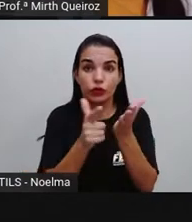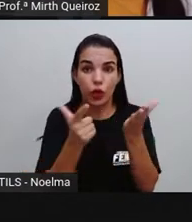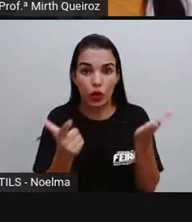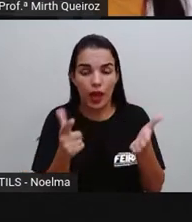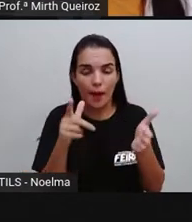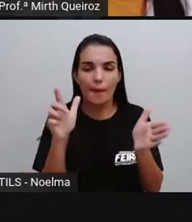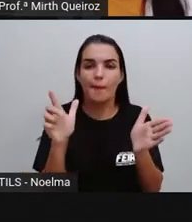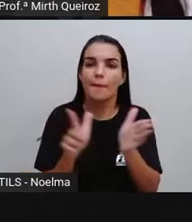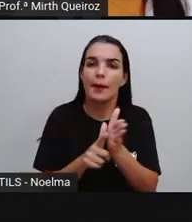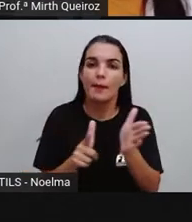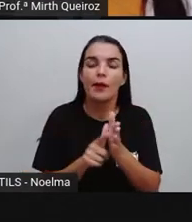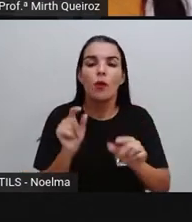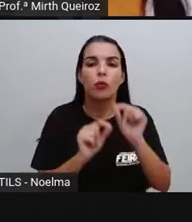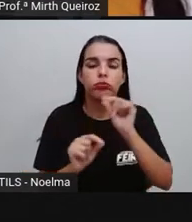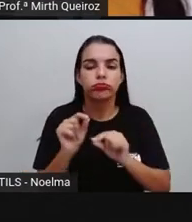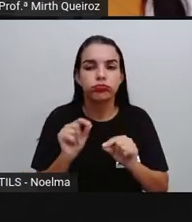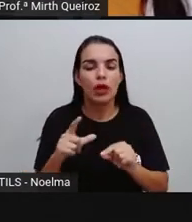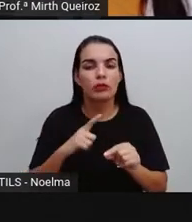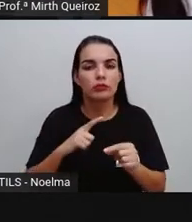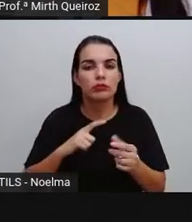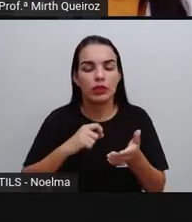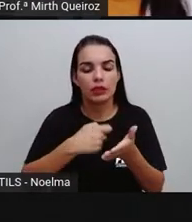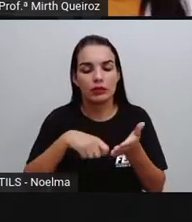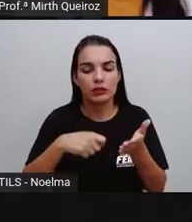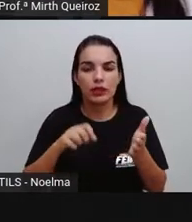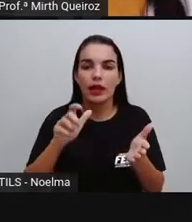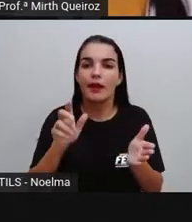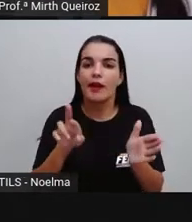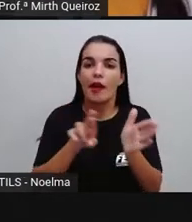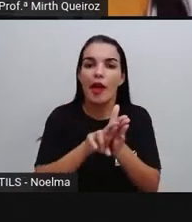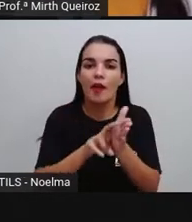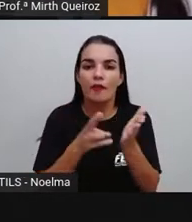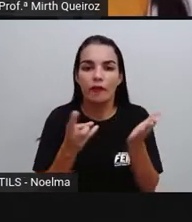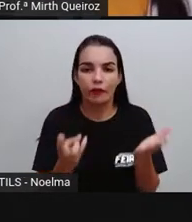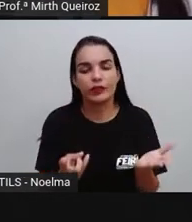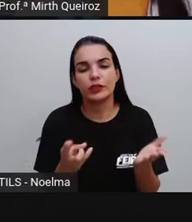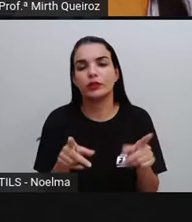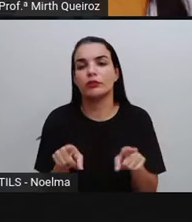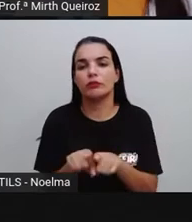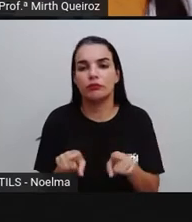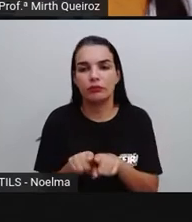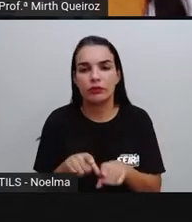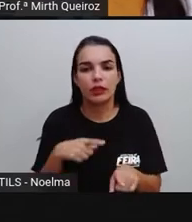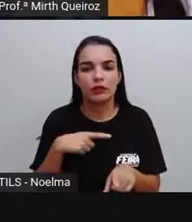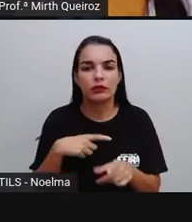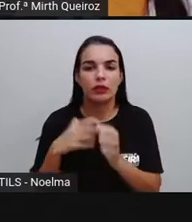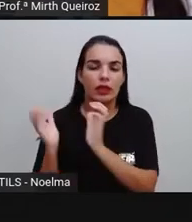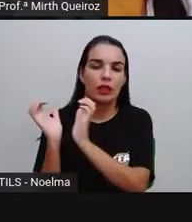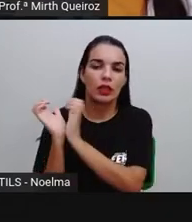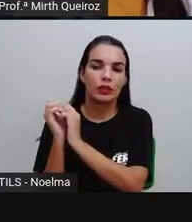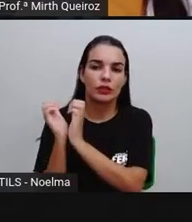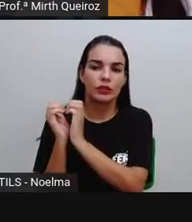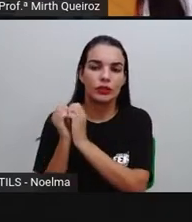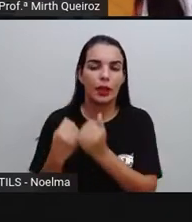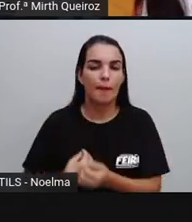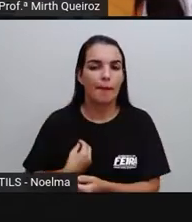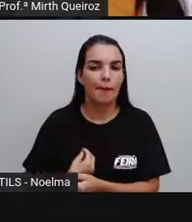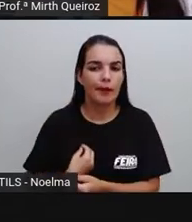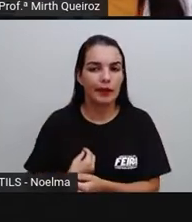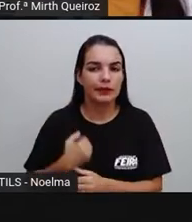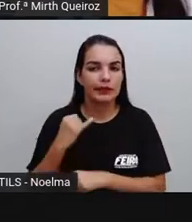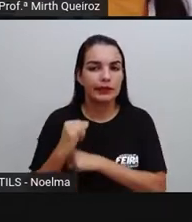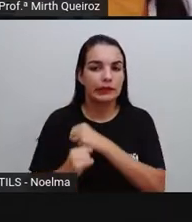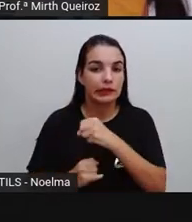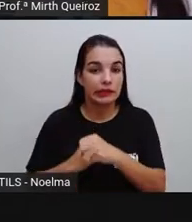papel ali escrito, como também revistas, a gente vê também esse gênero aí presente na